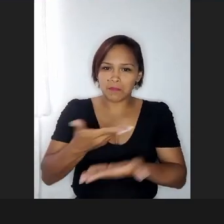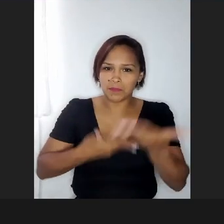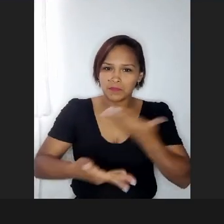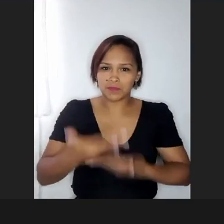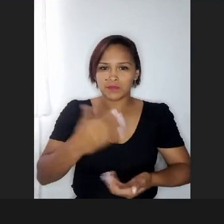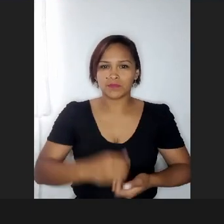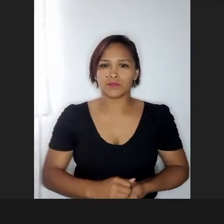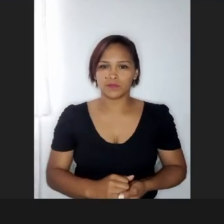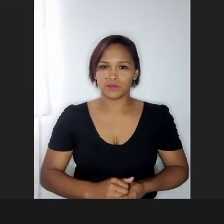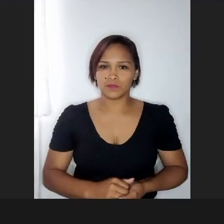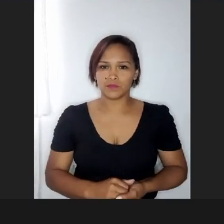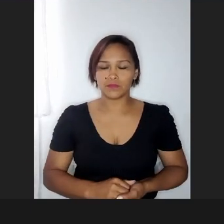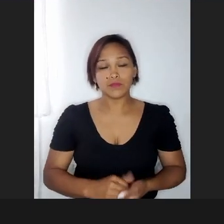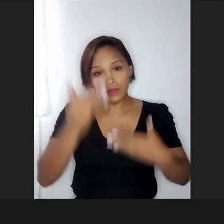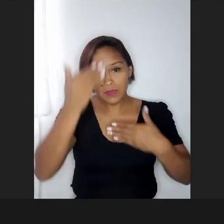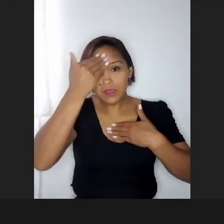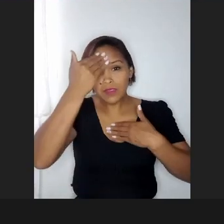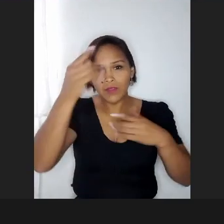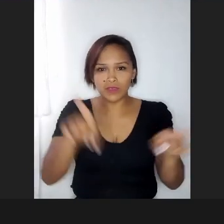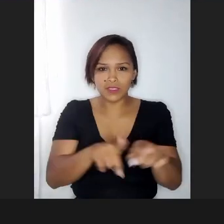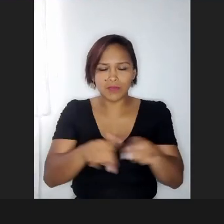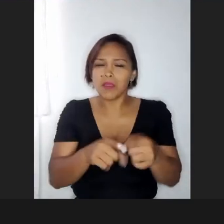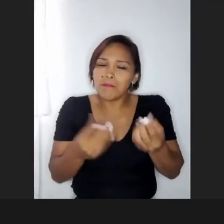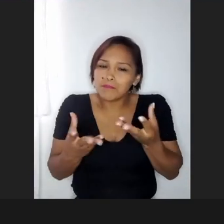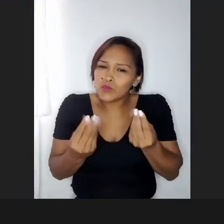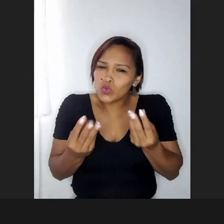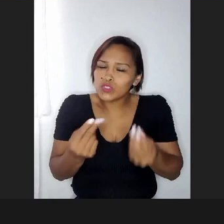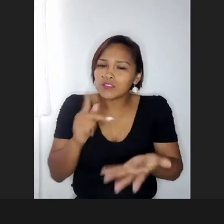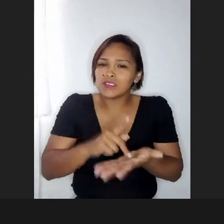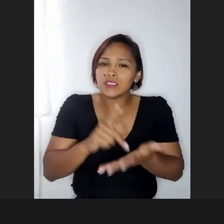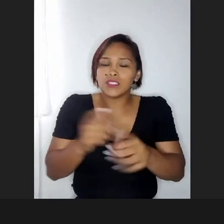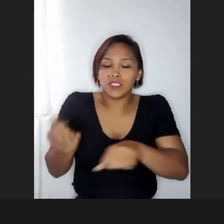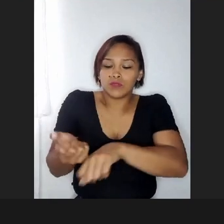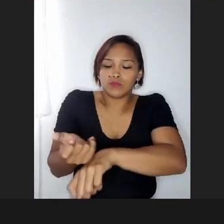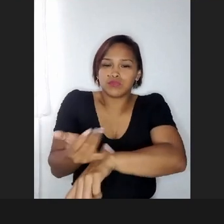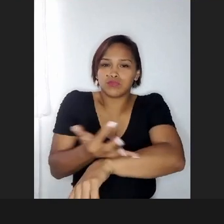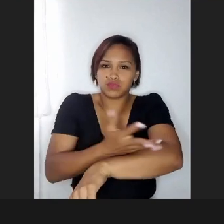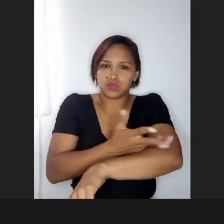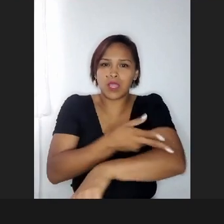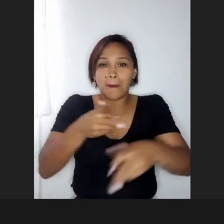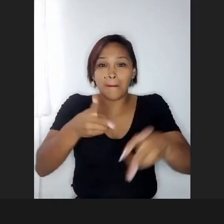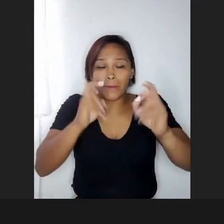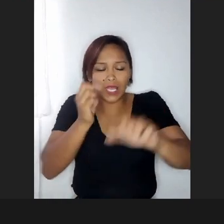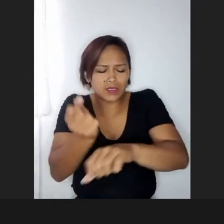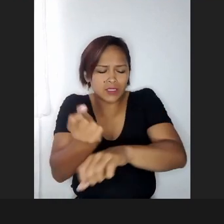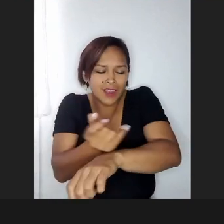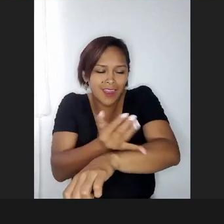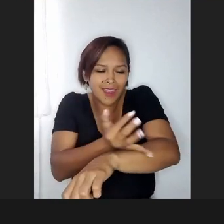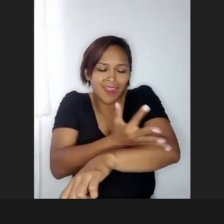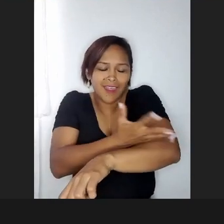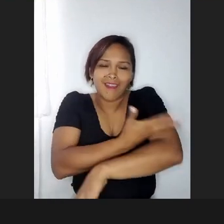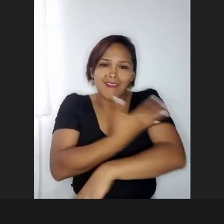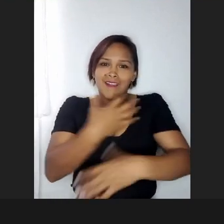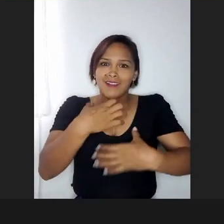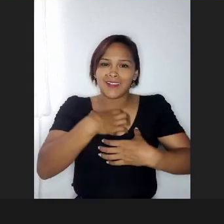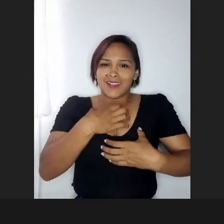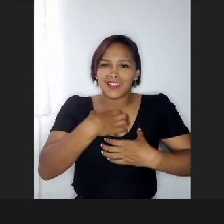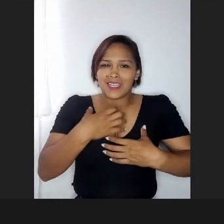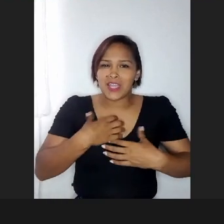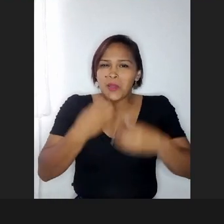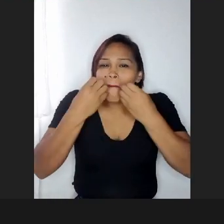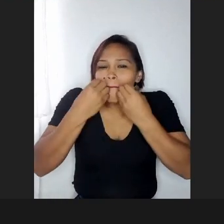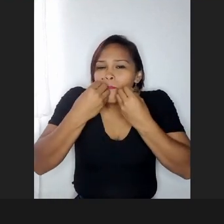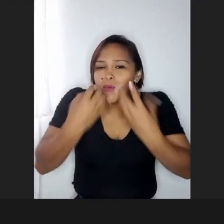Eu agradeço muito, muito, muito, fiquei muito emocionada, vocês perceberam no começo, porque, gente, é tão bom